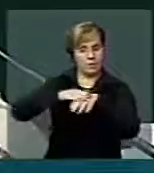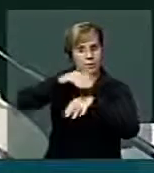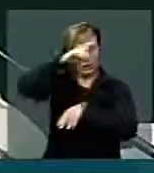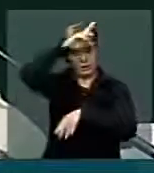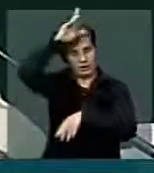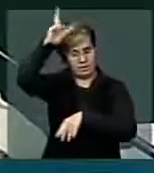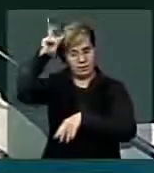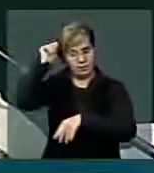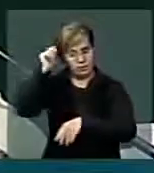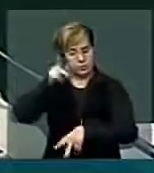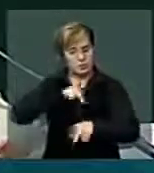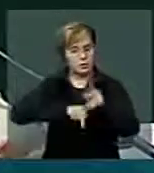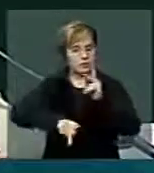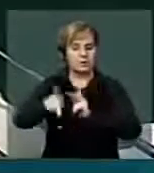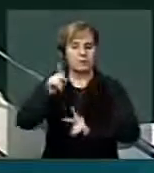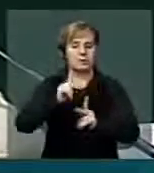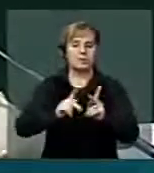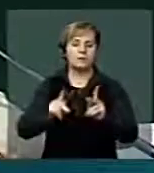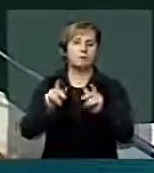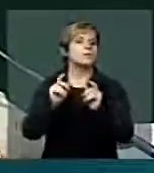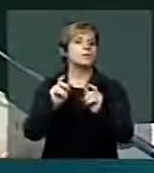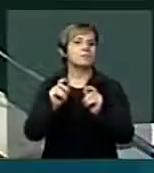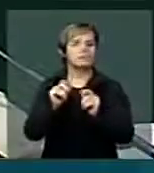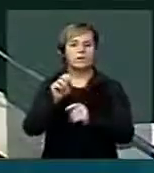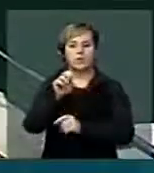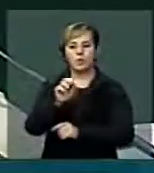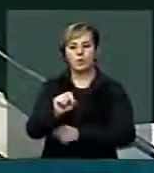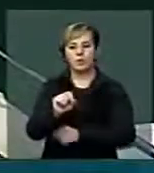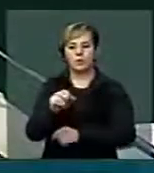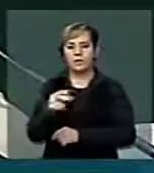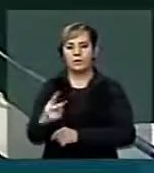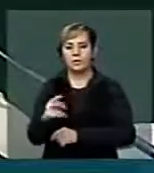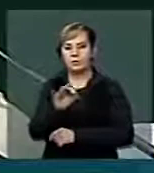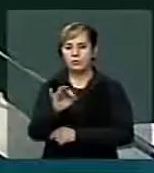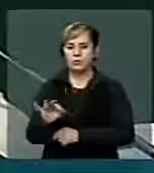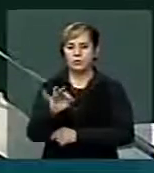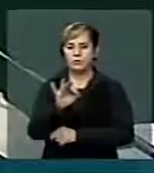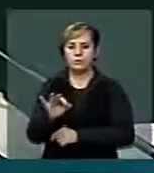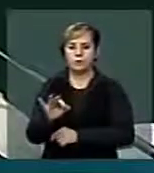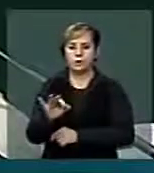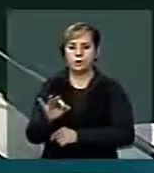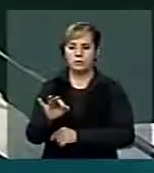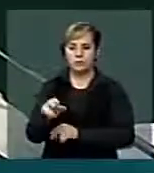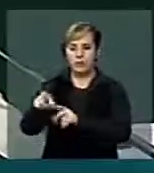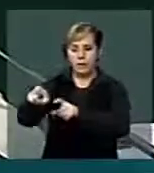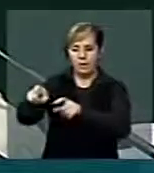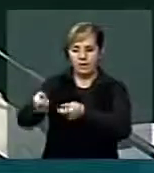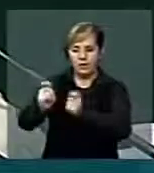82% dos pescadores da Amazônia eram analfabetos.